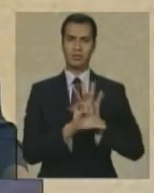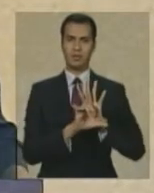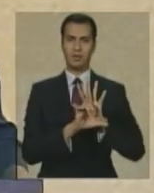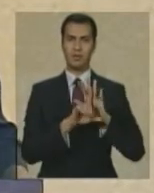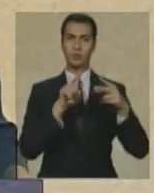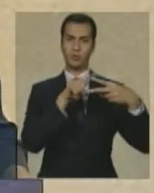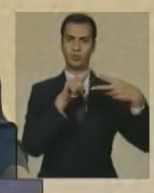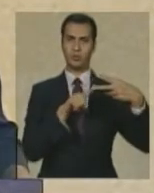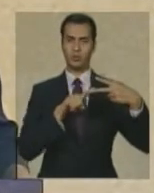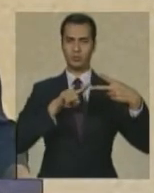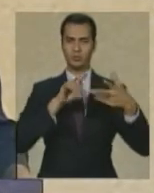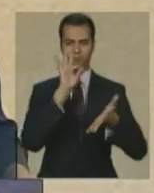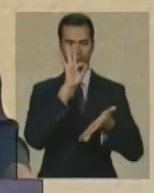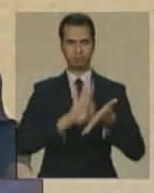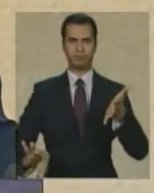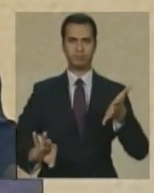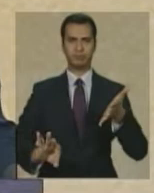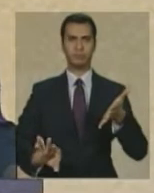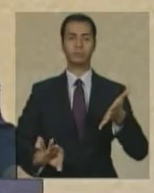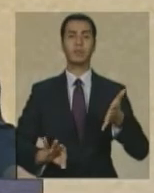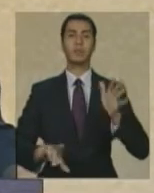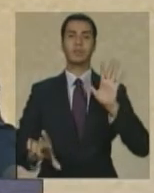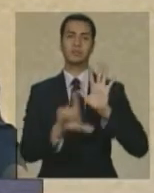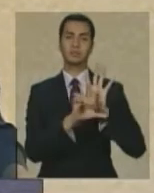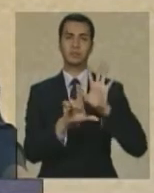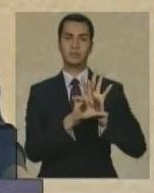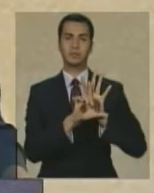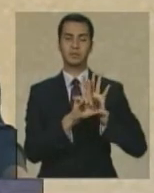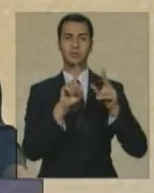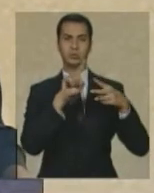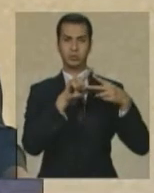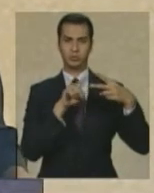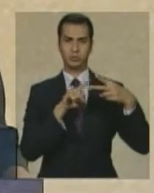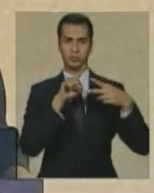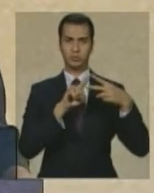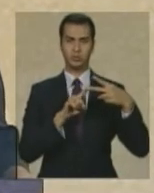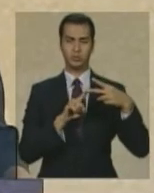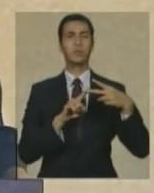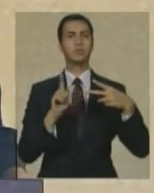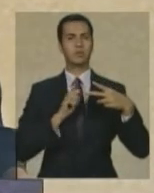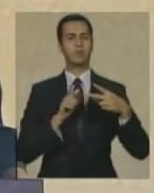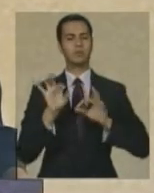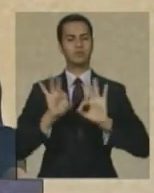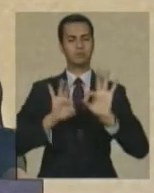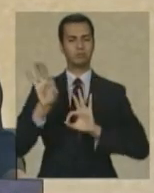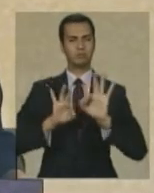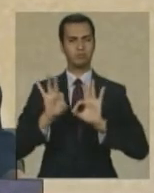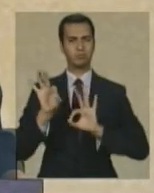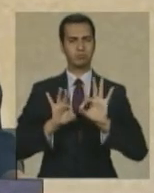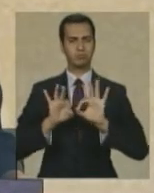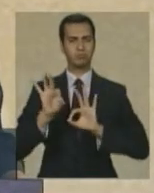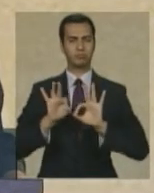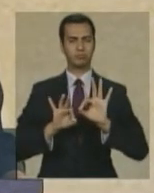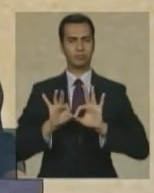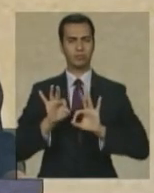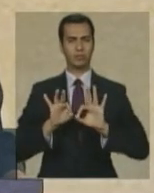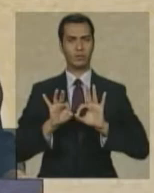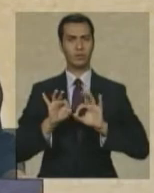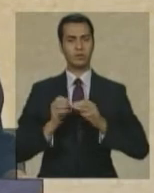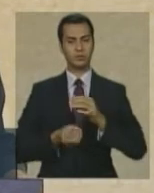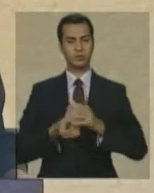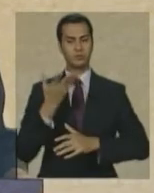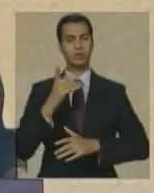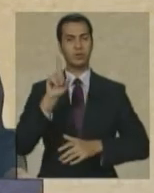leis essas duas leis foram elaboradas durante o governo